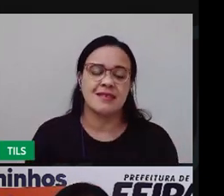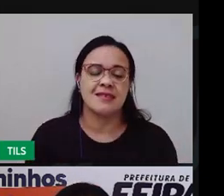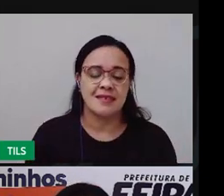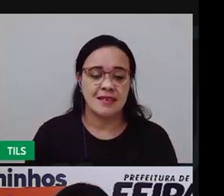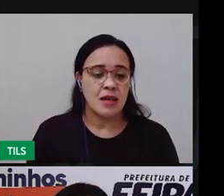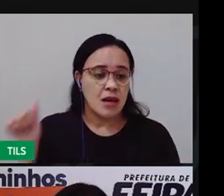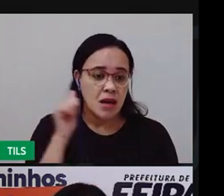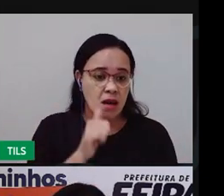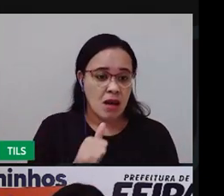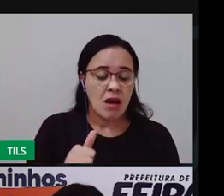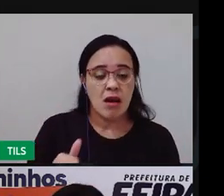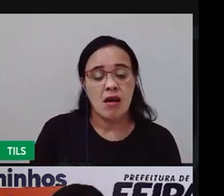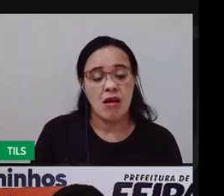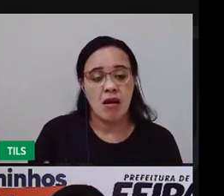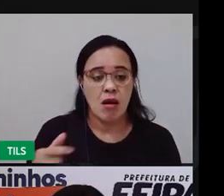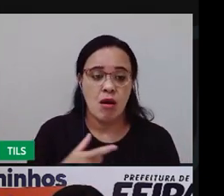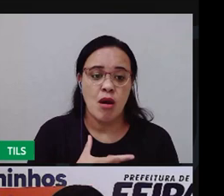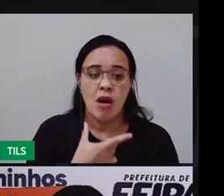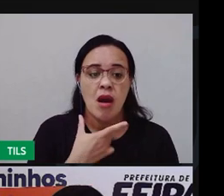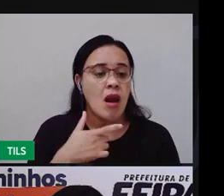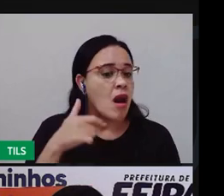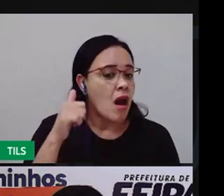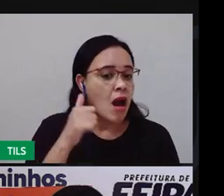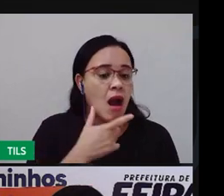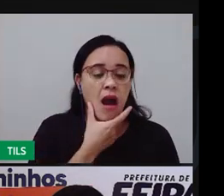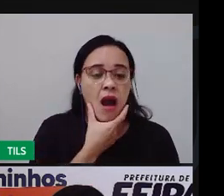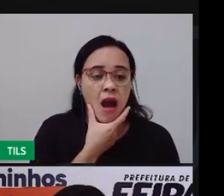gosta bastante de cactos.